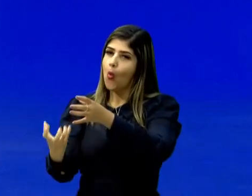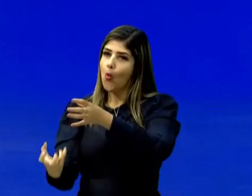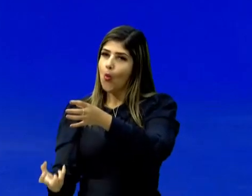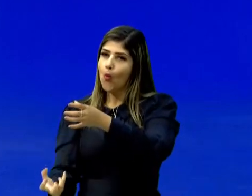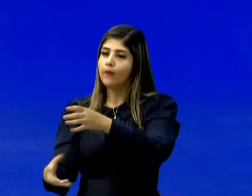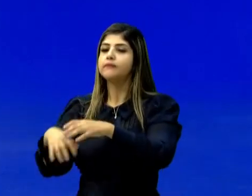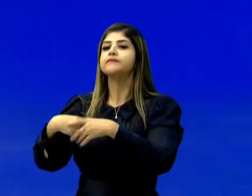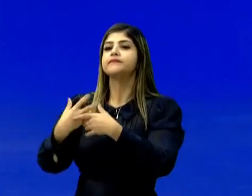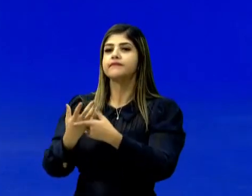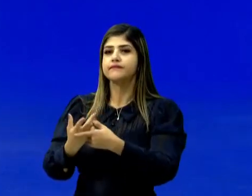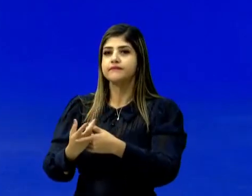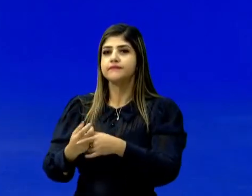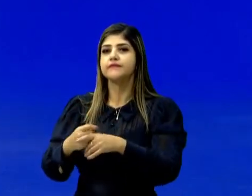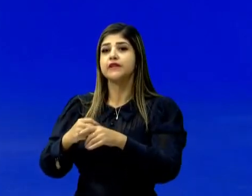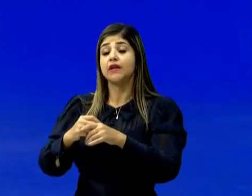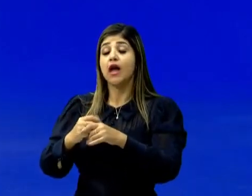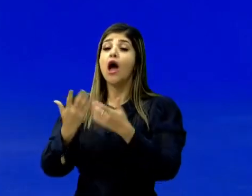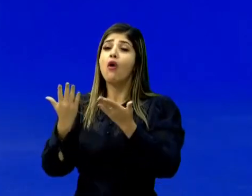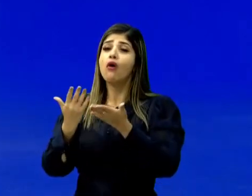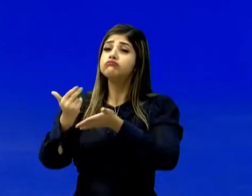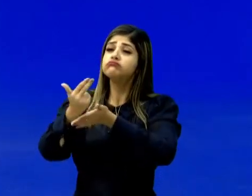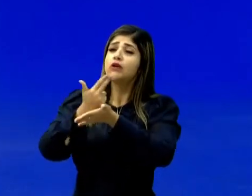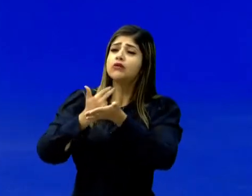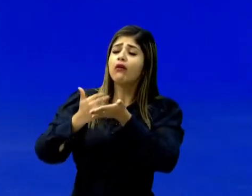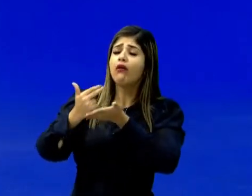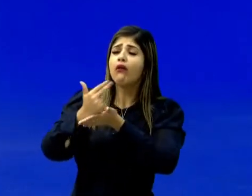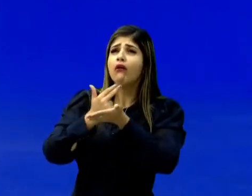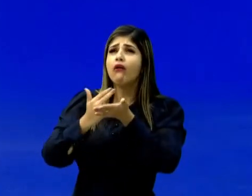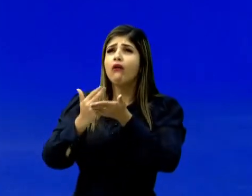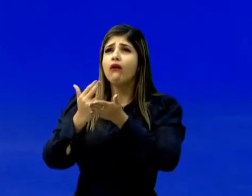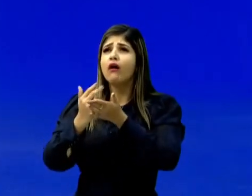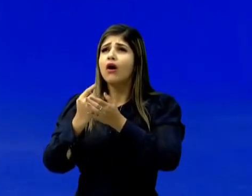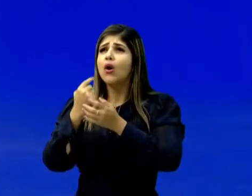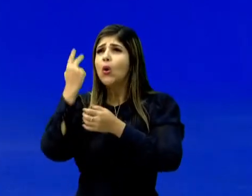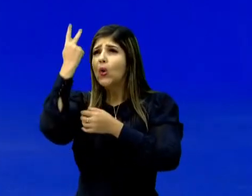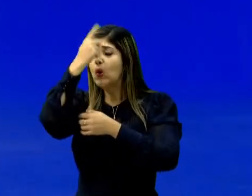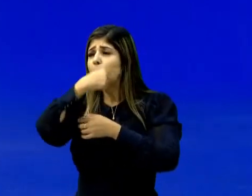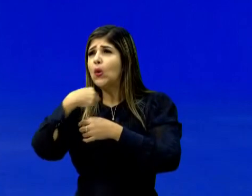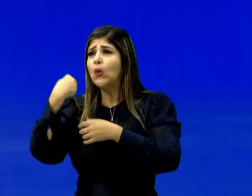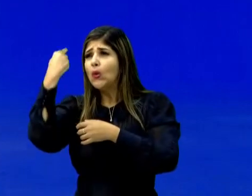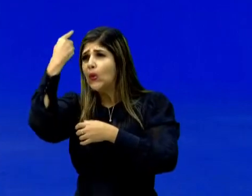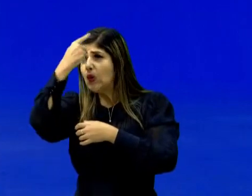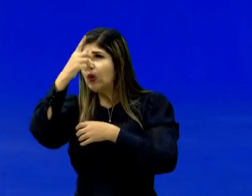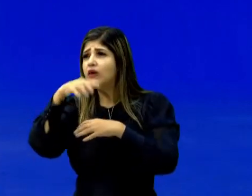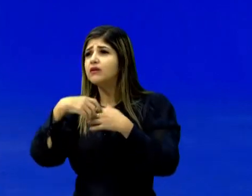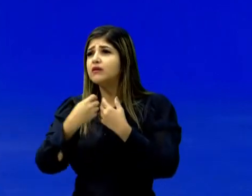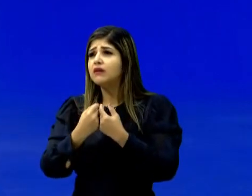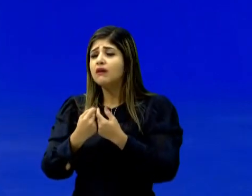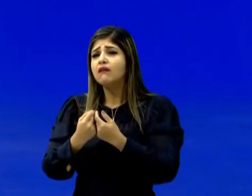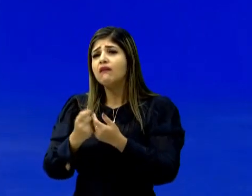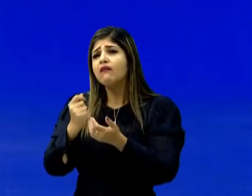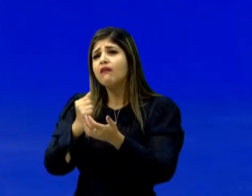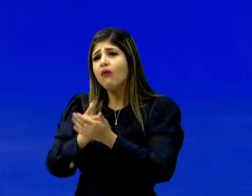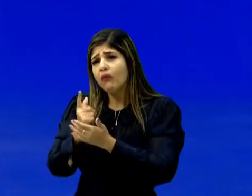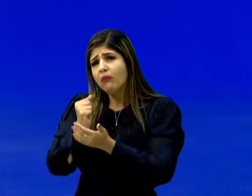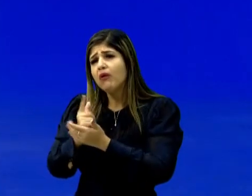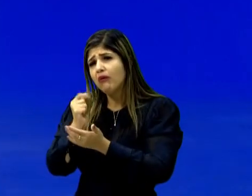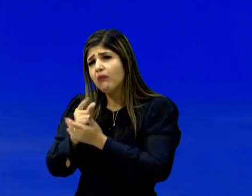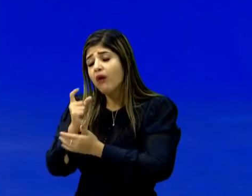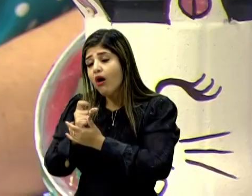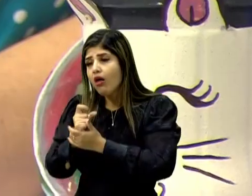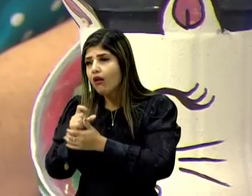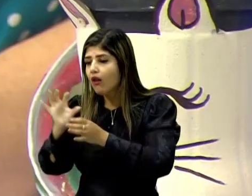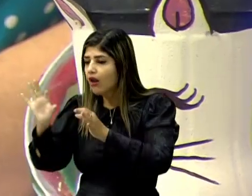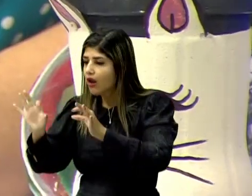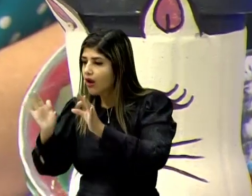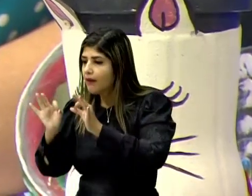E aí agora, eu vou fazer o rostinho. Ah, professora, eu não sei fazer esses rostinhos. Compra então os óleos móveis, que